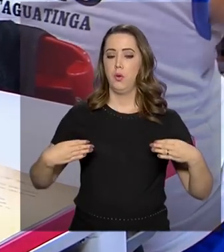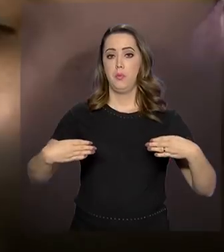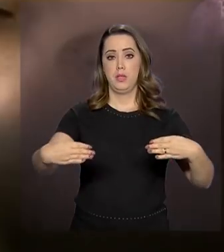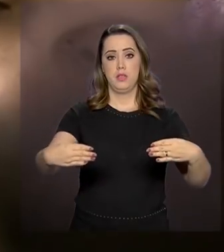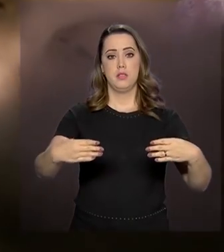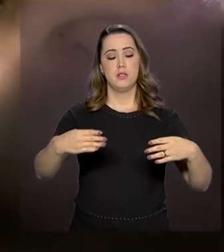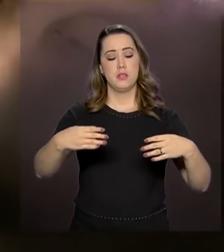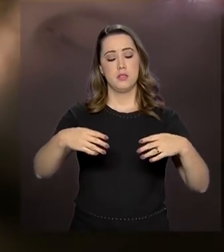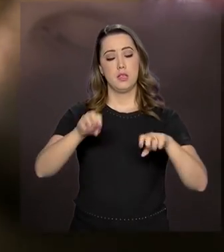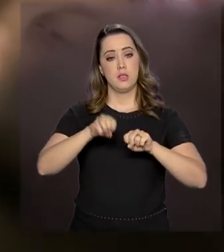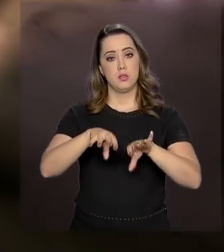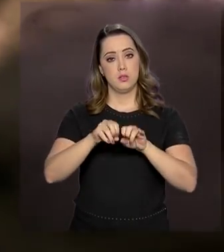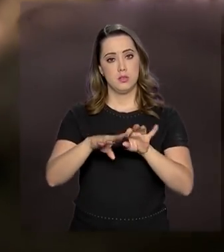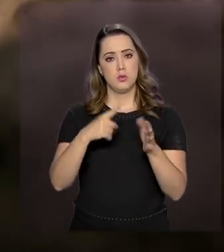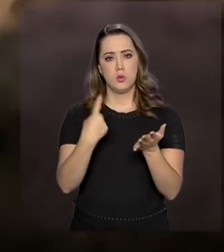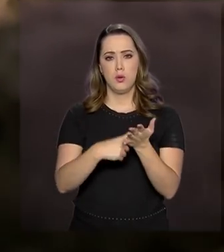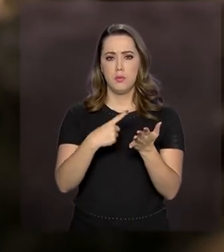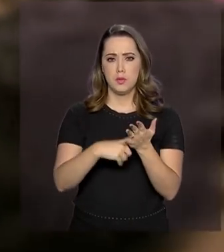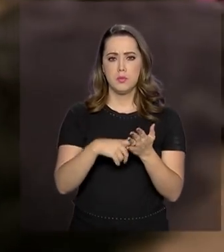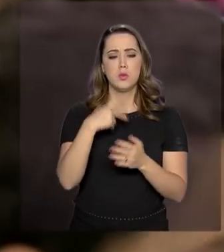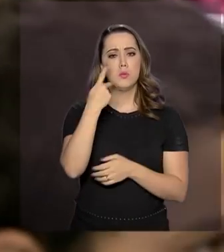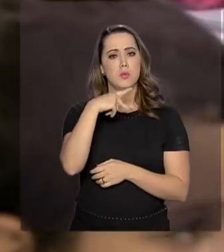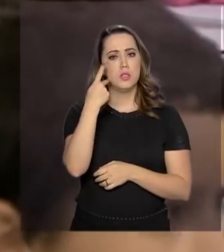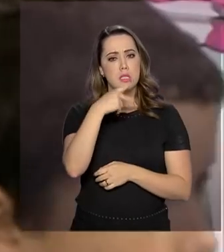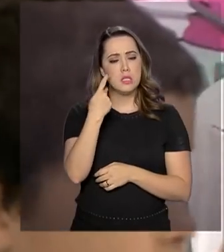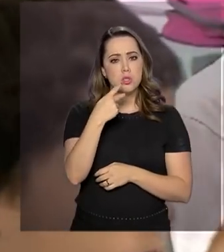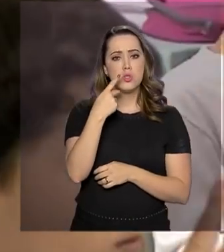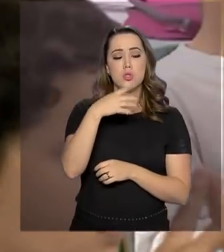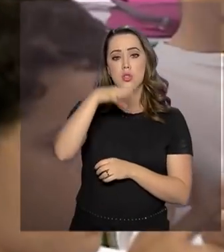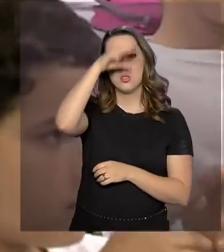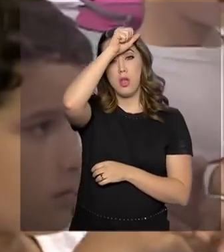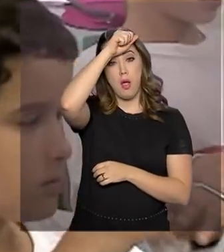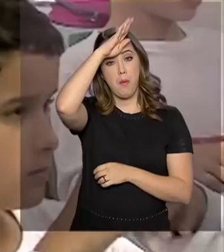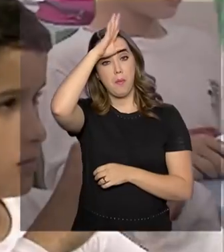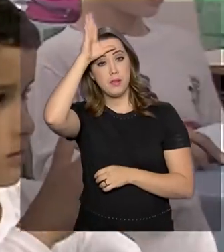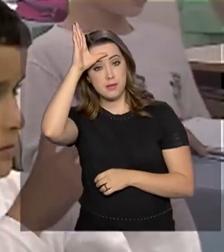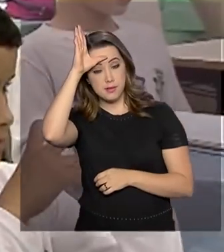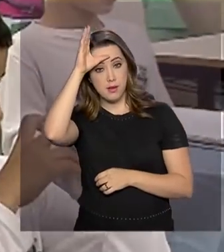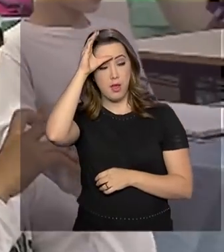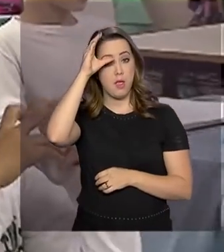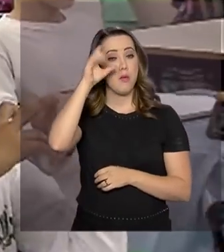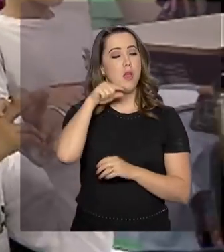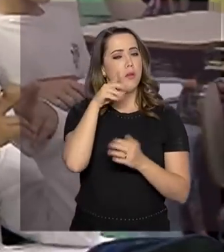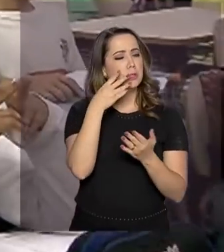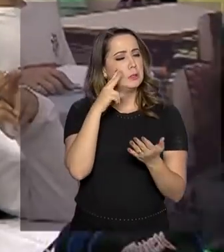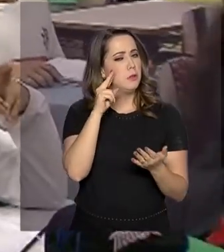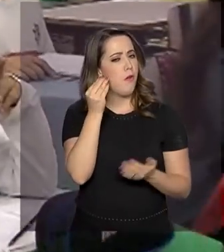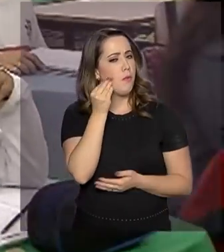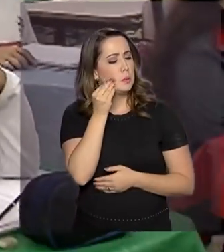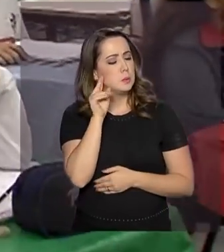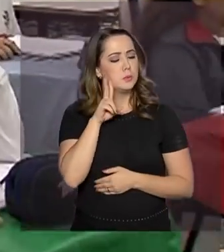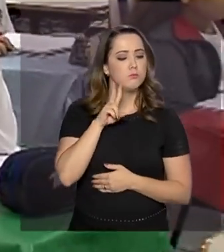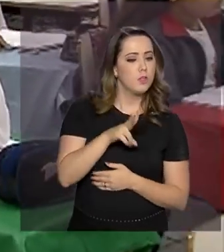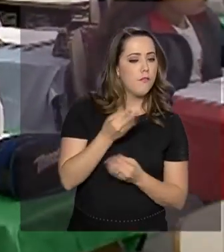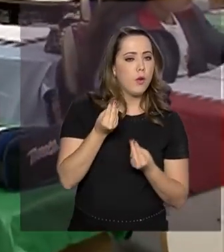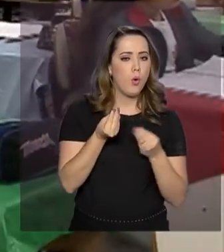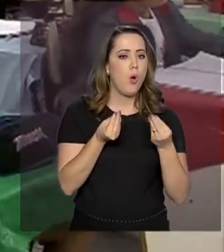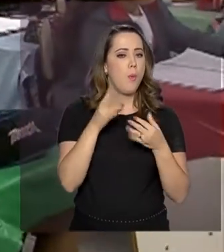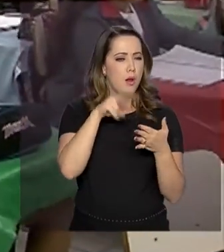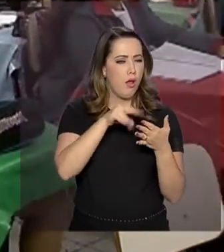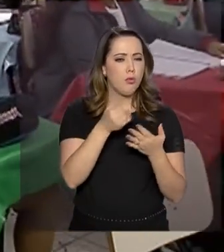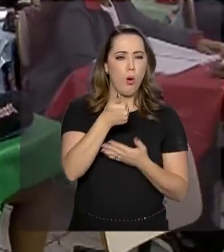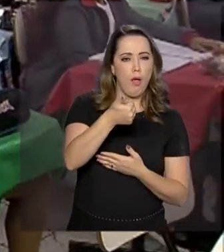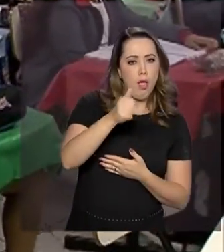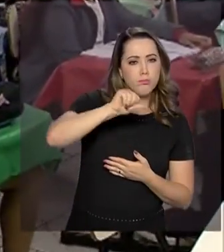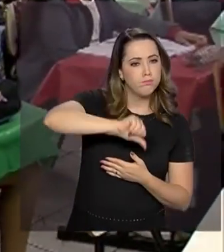estudo como parte das metas da Política Nacional de Alfabetização. O teste vai avaliar a leitura e a compreensão de texto dos